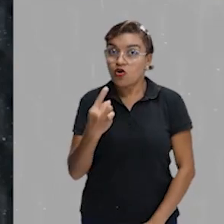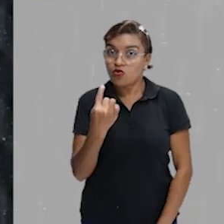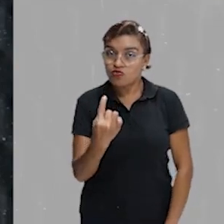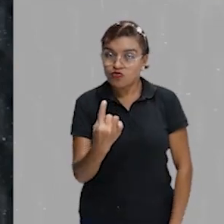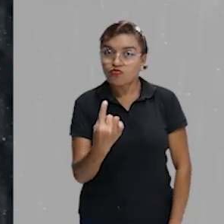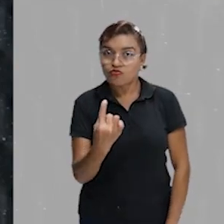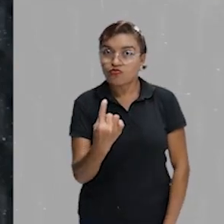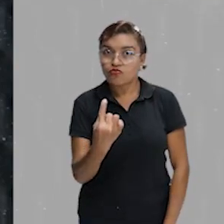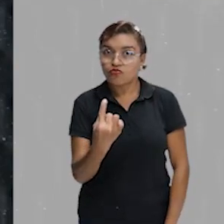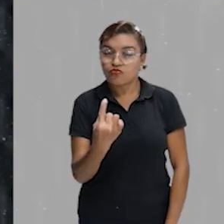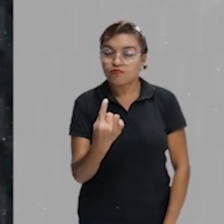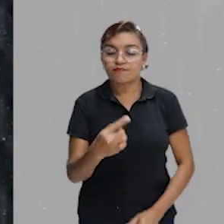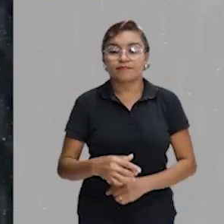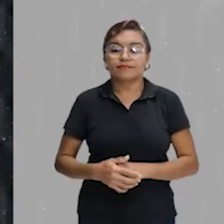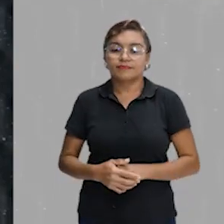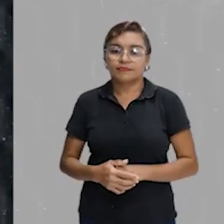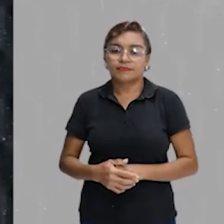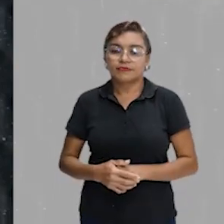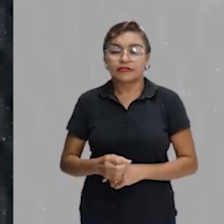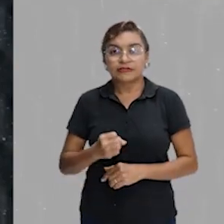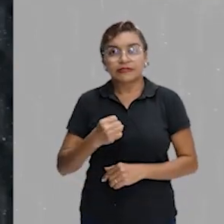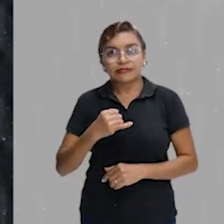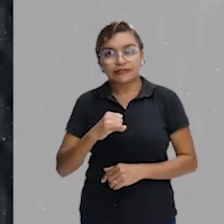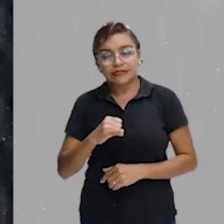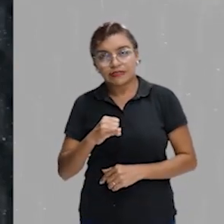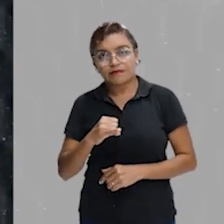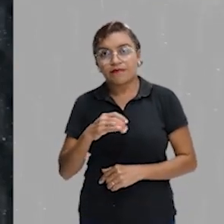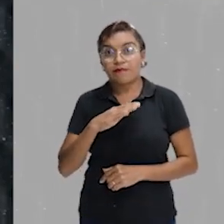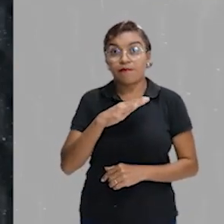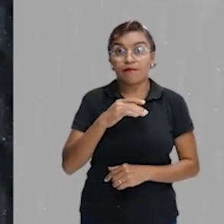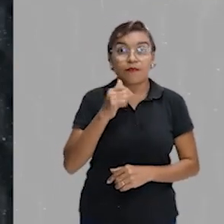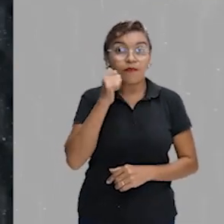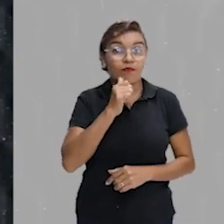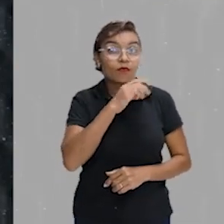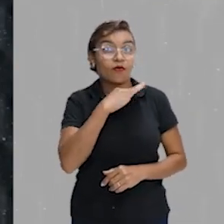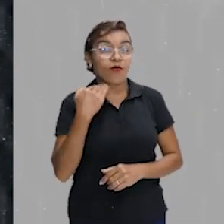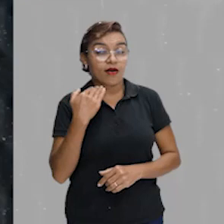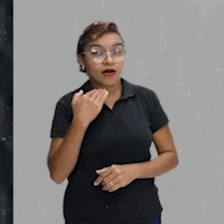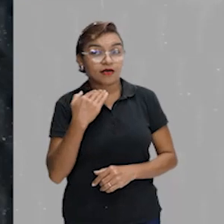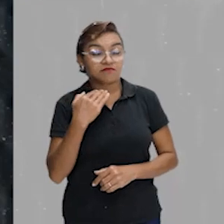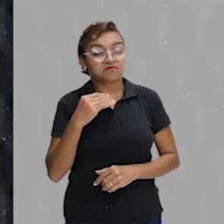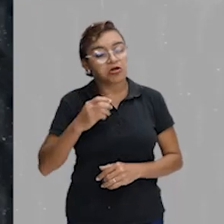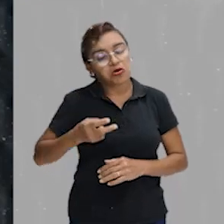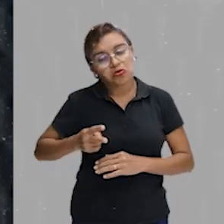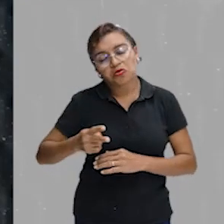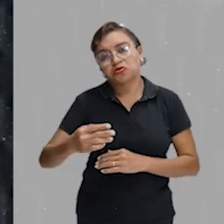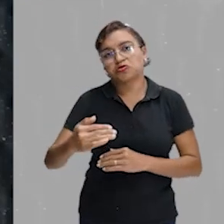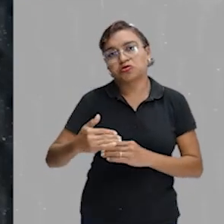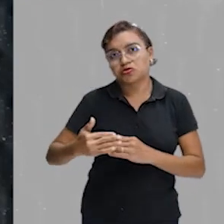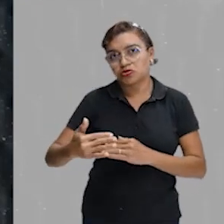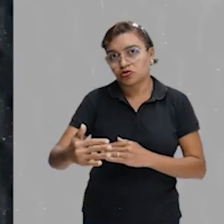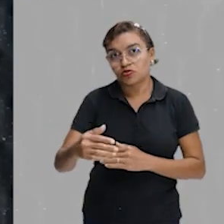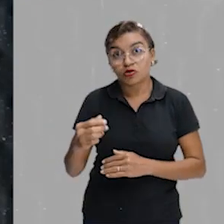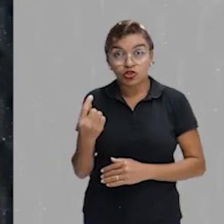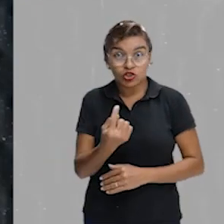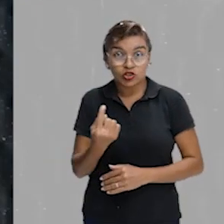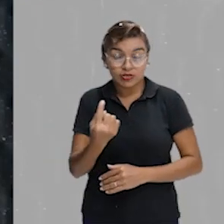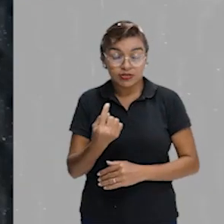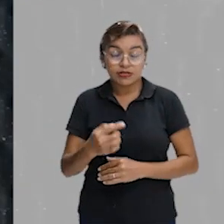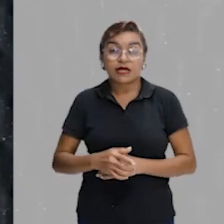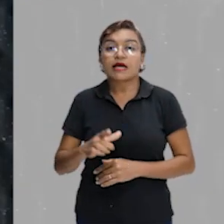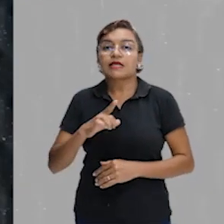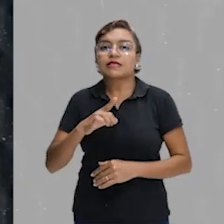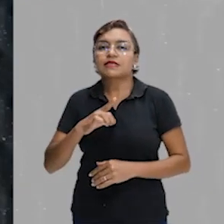ele fica sozinho a vida toda. Então, essa é a história do albatroz. Quem quer saber um pouquinho mais dessa lenda, tem uma série turca, tá?